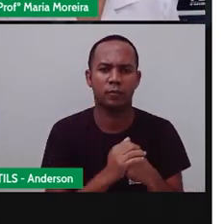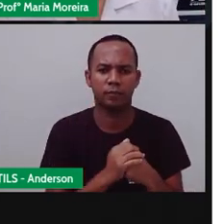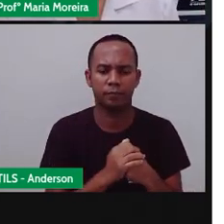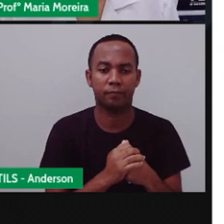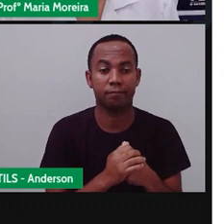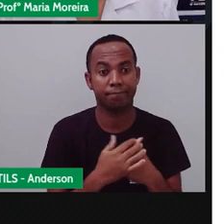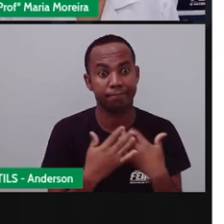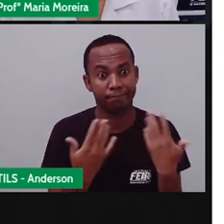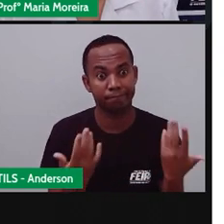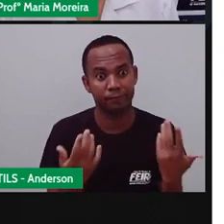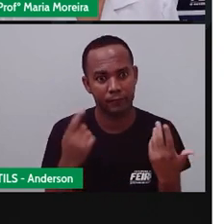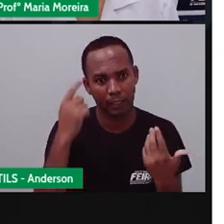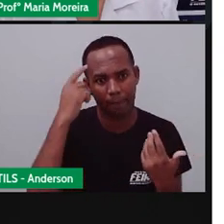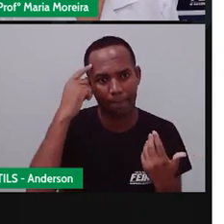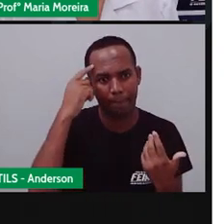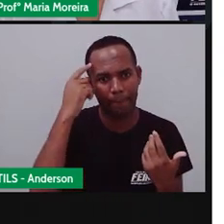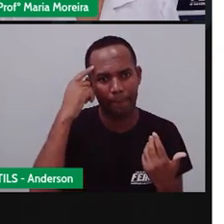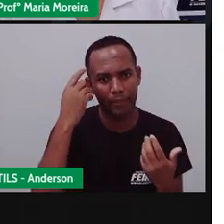né? A nossa